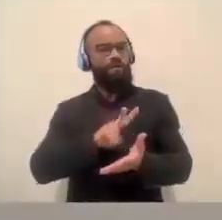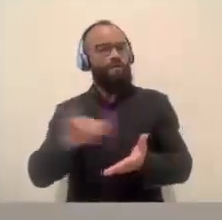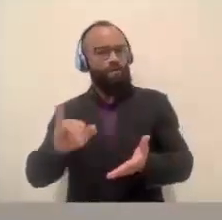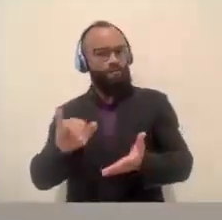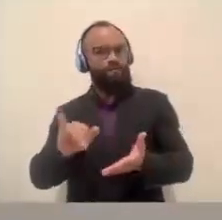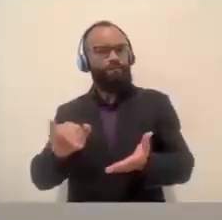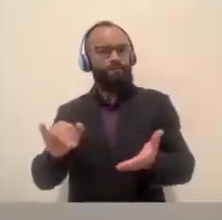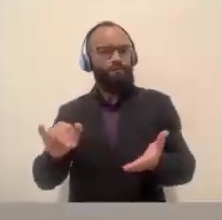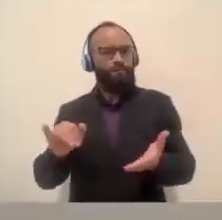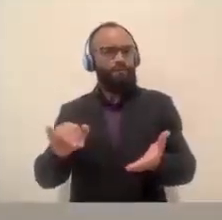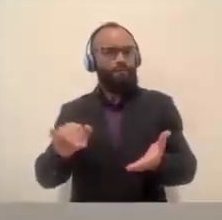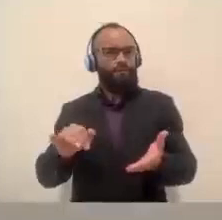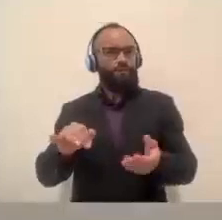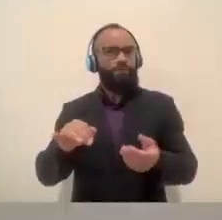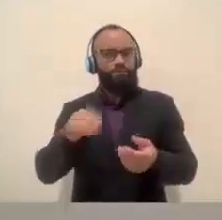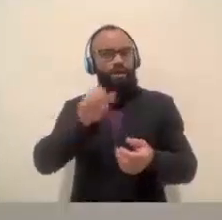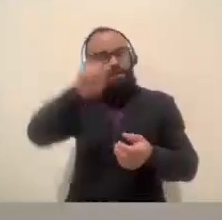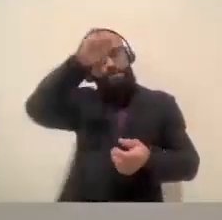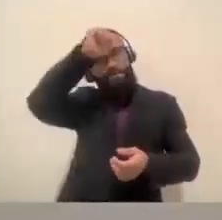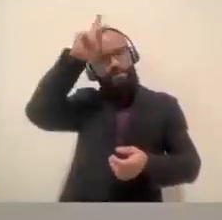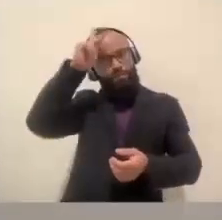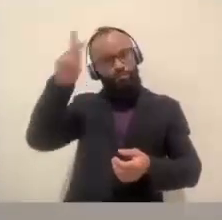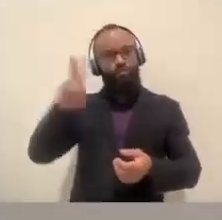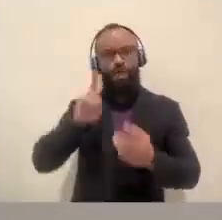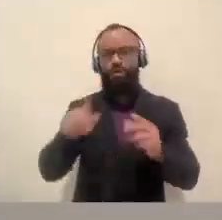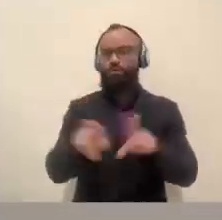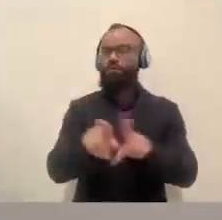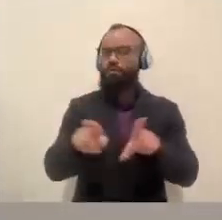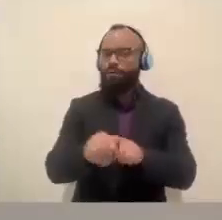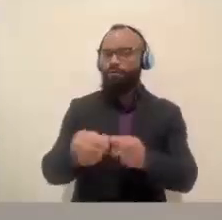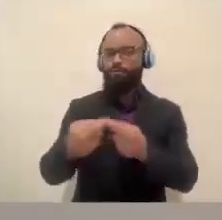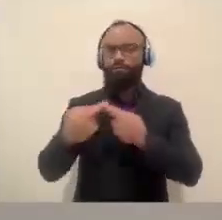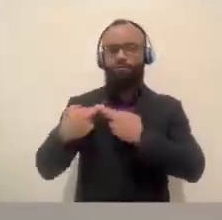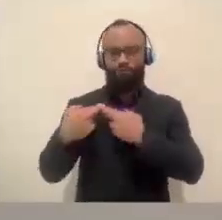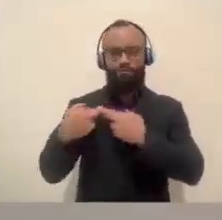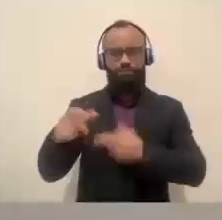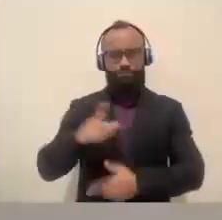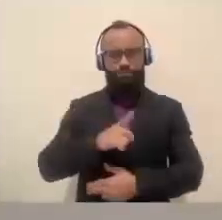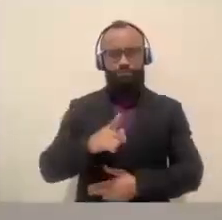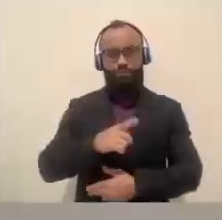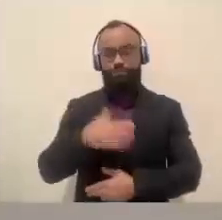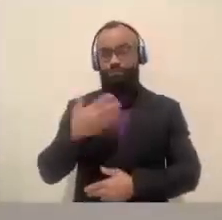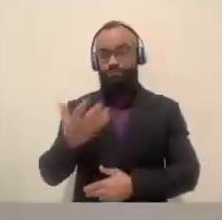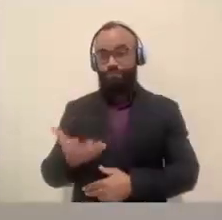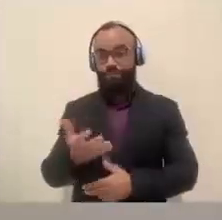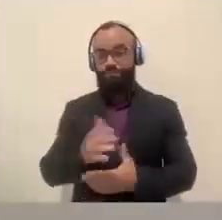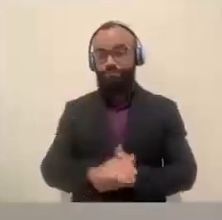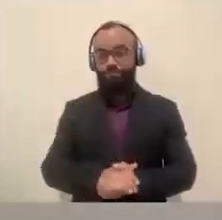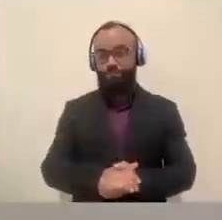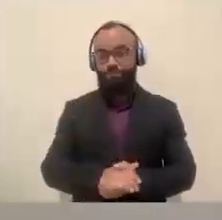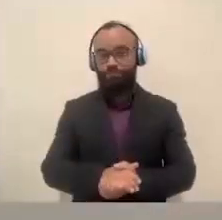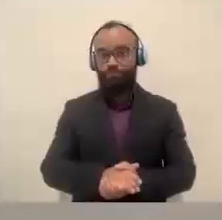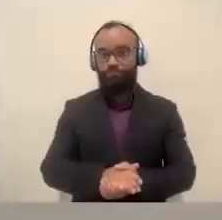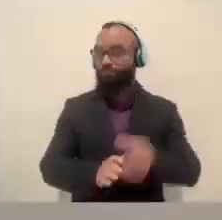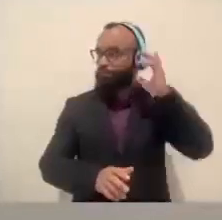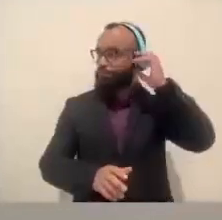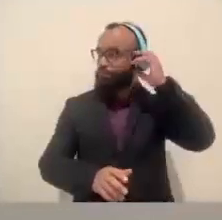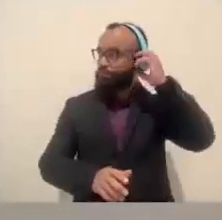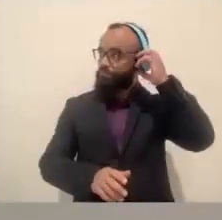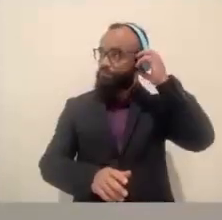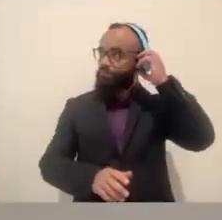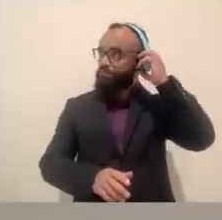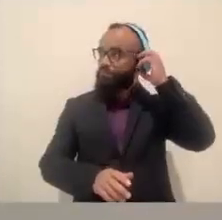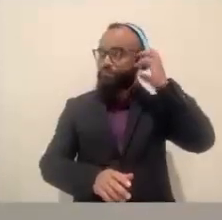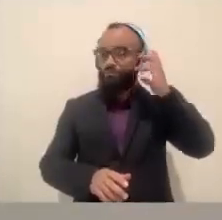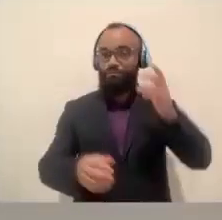a prefeitura vai ter que arcar também com esse serviço. Quero também, só para não, depois, quero também registrar,